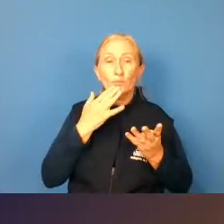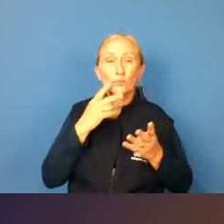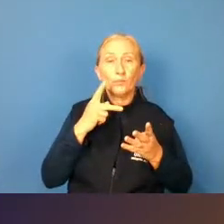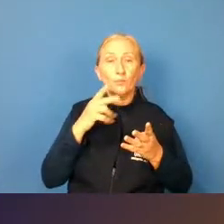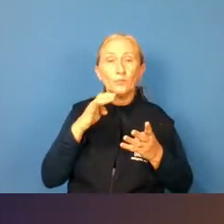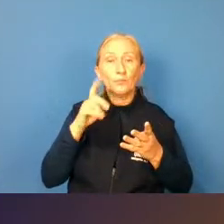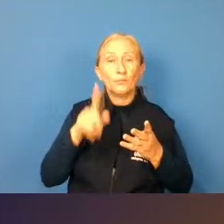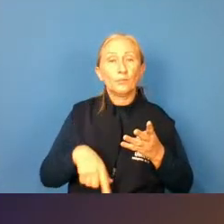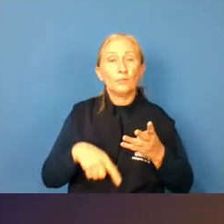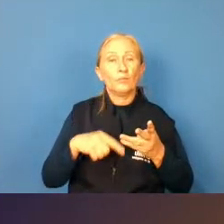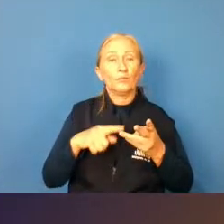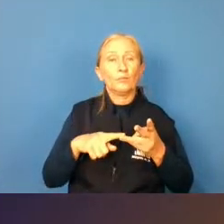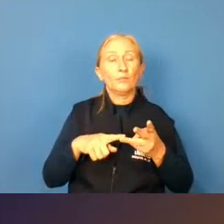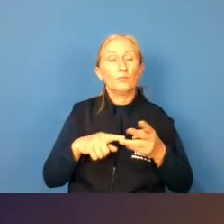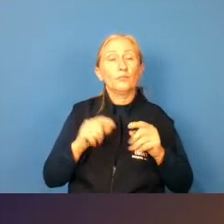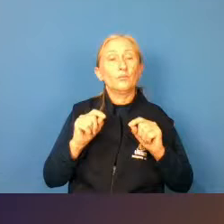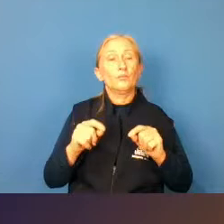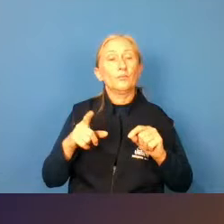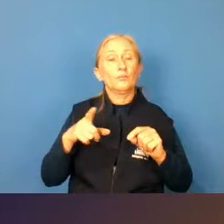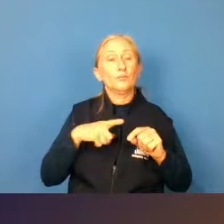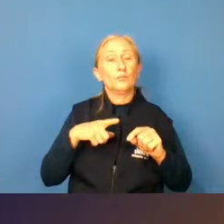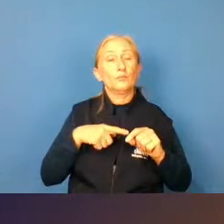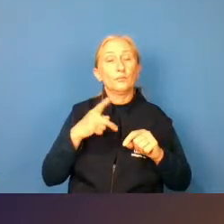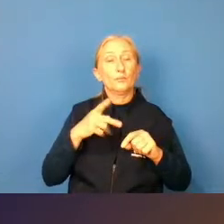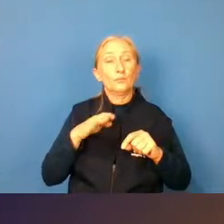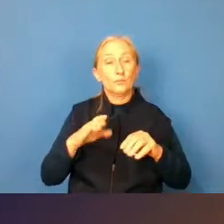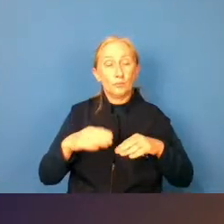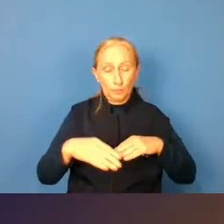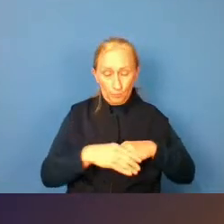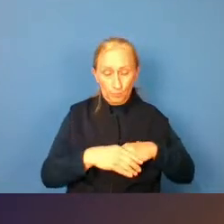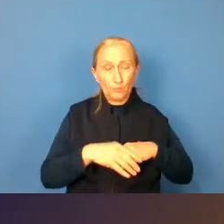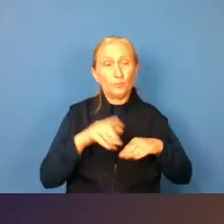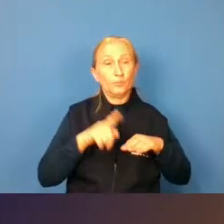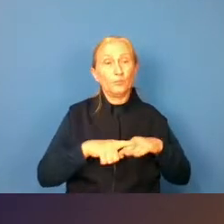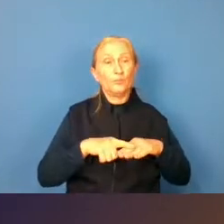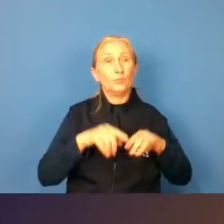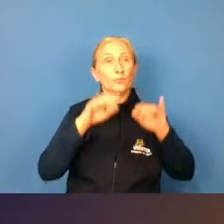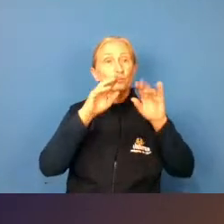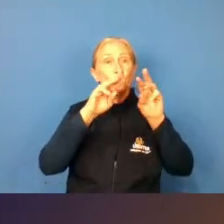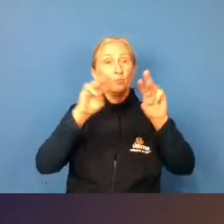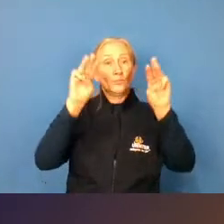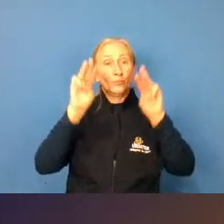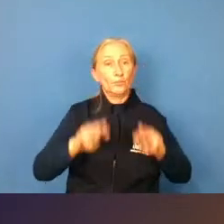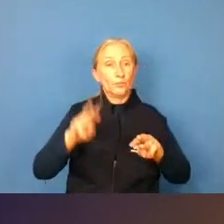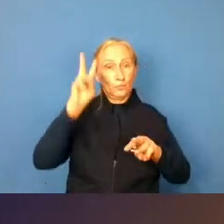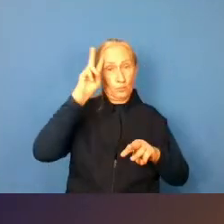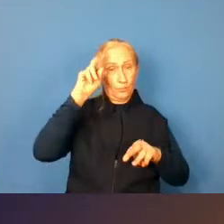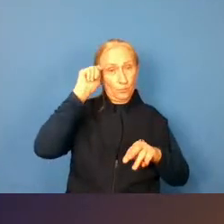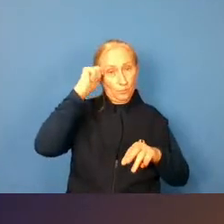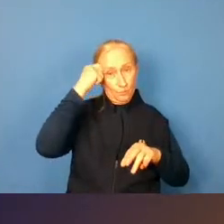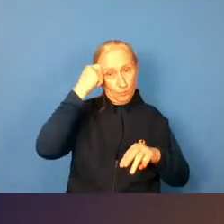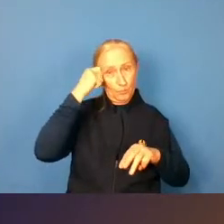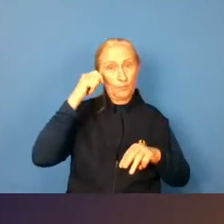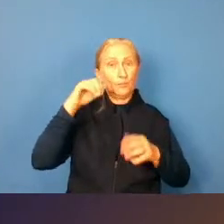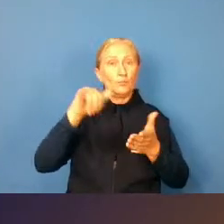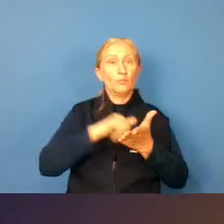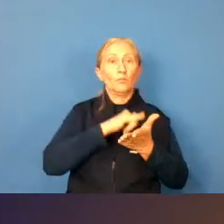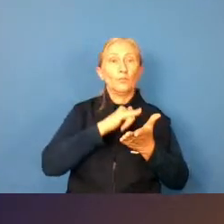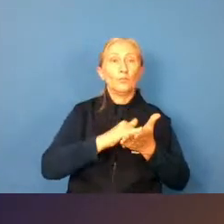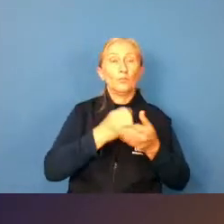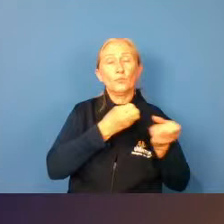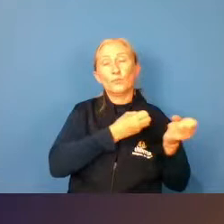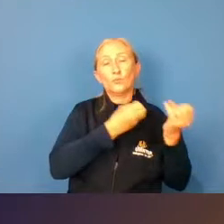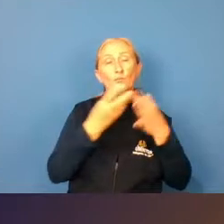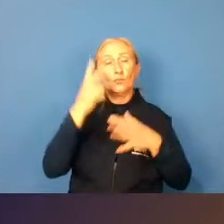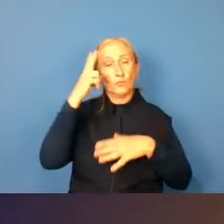criança e aí ela tem um par de sapatilhas inclusive no museu de história negra de Nova York né contando essa